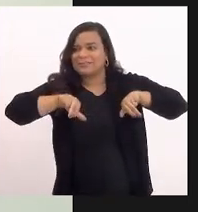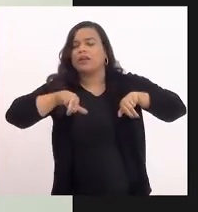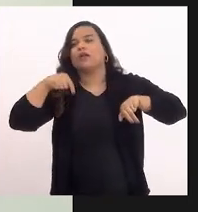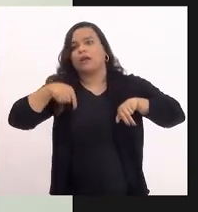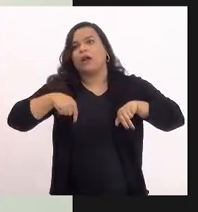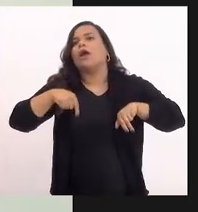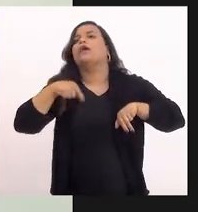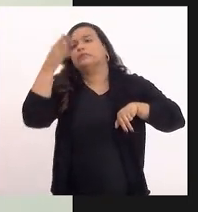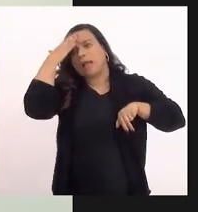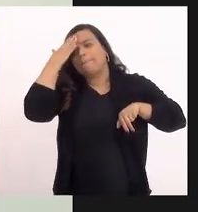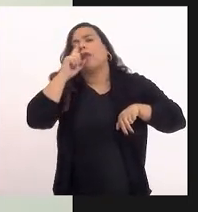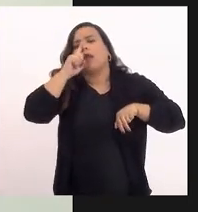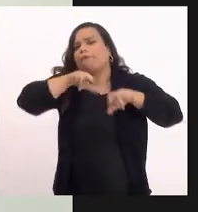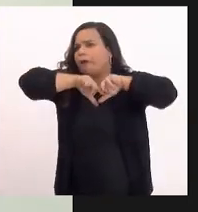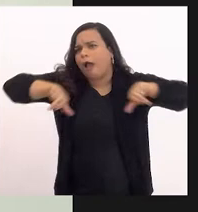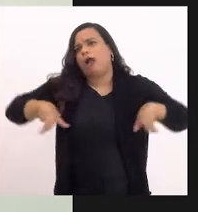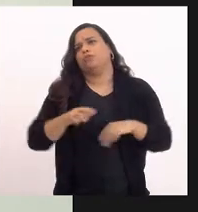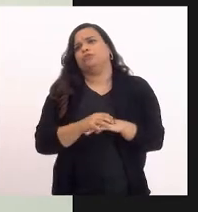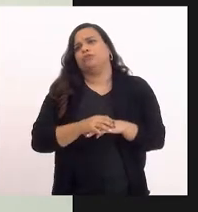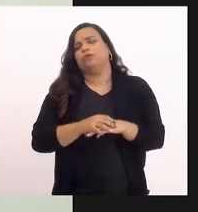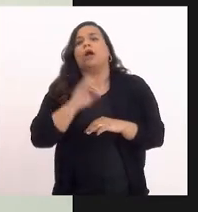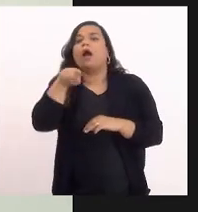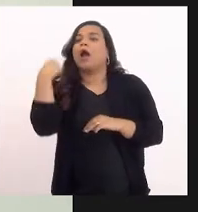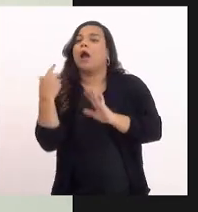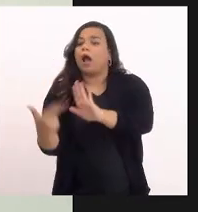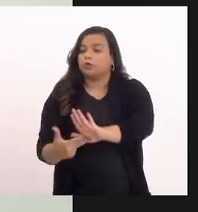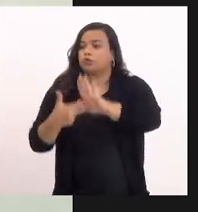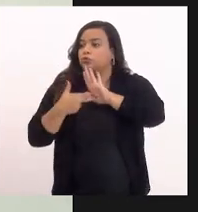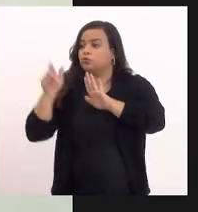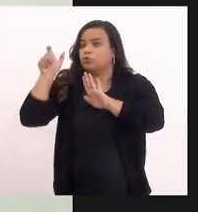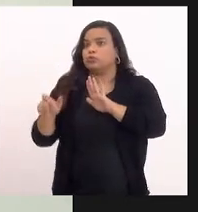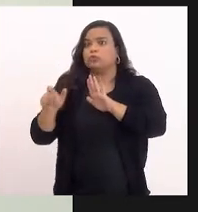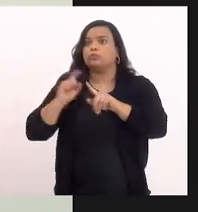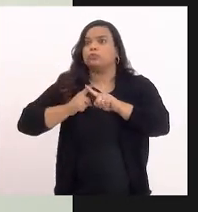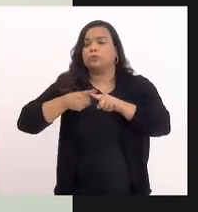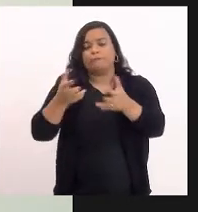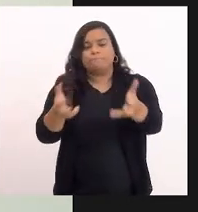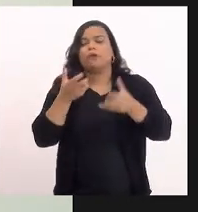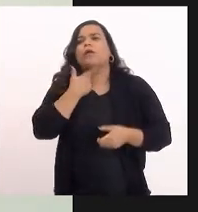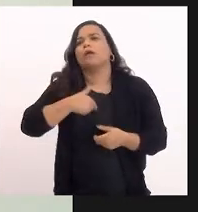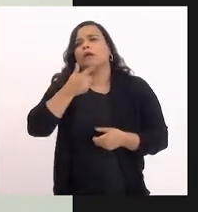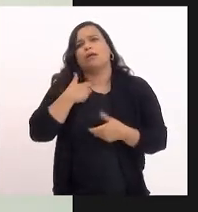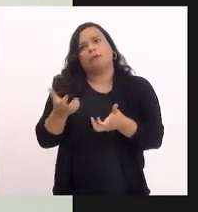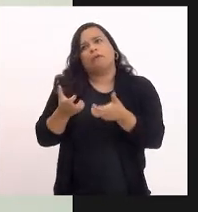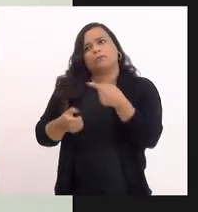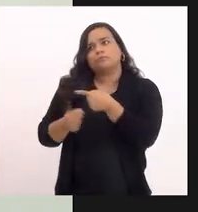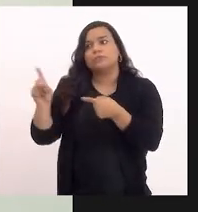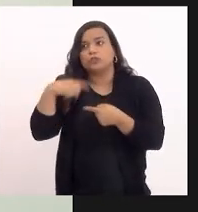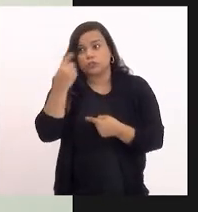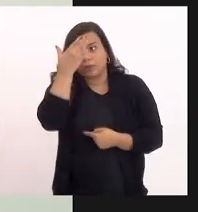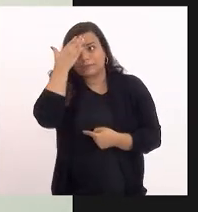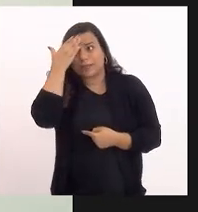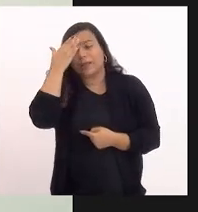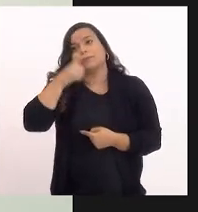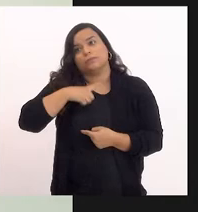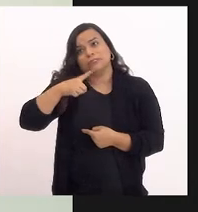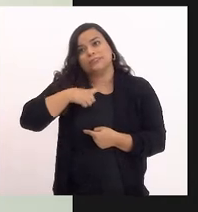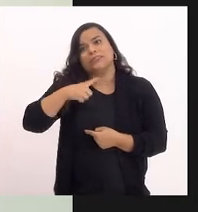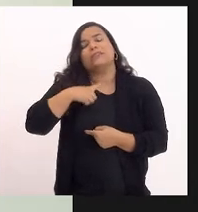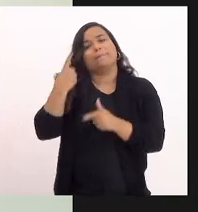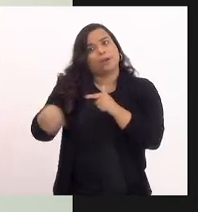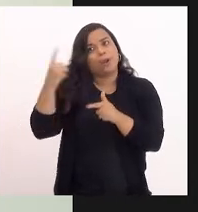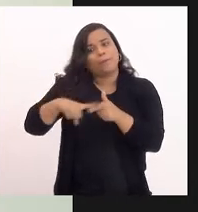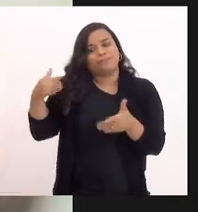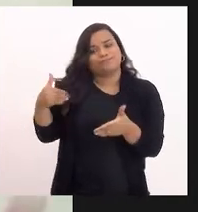essa concessão, ela assumiu porque ela desejou fazer isso através do governo do Estado. E nós estamos aí com a cabeça na guilhotina, deputada Marca Rocha,